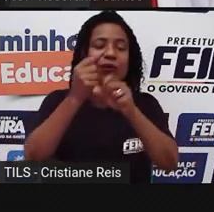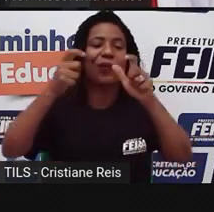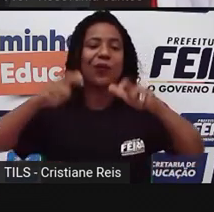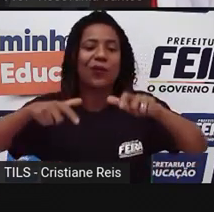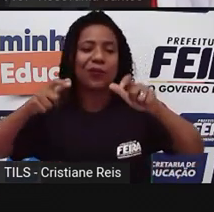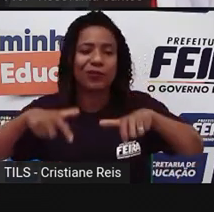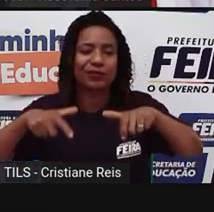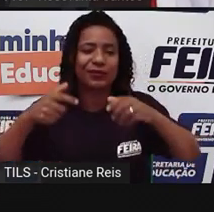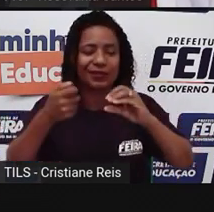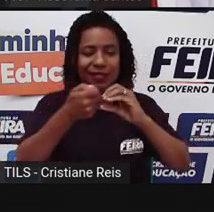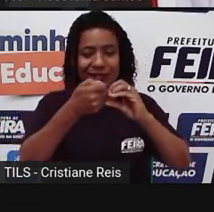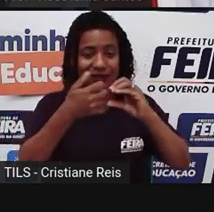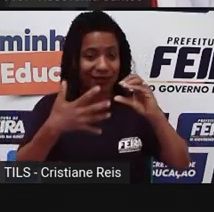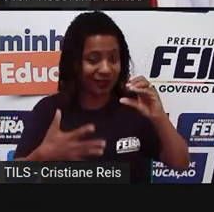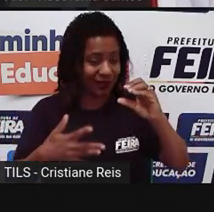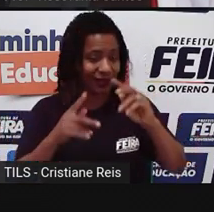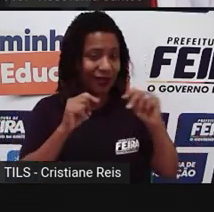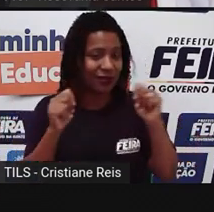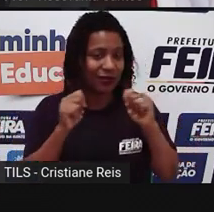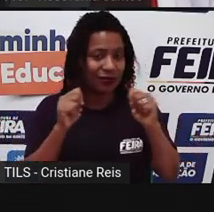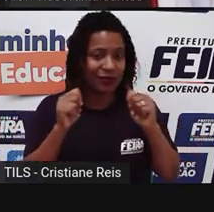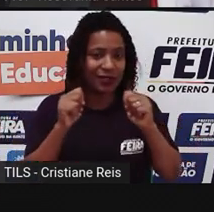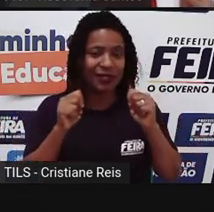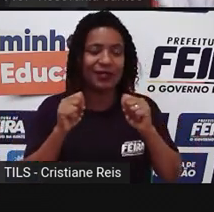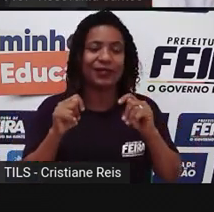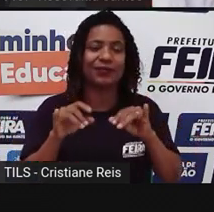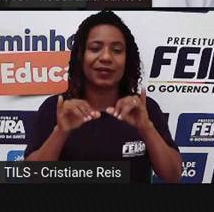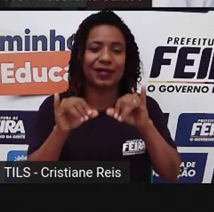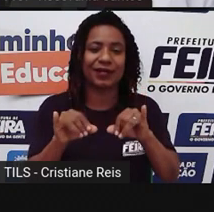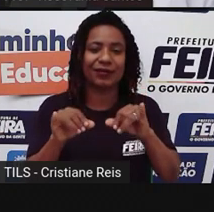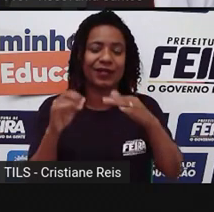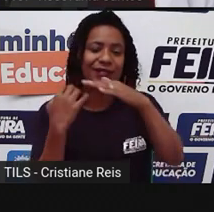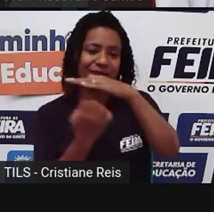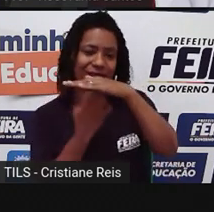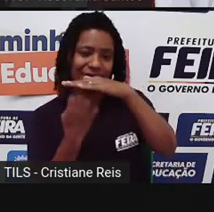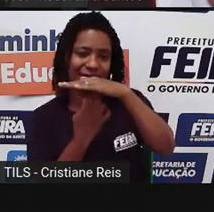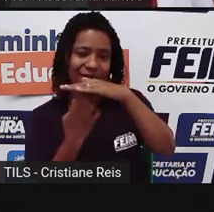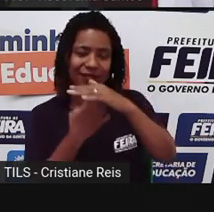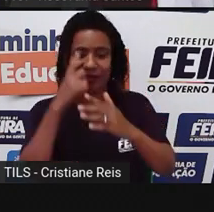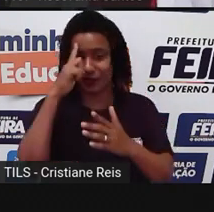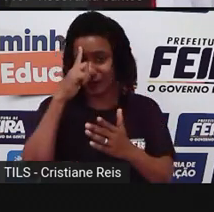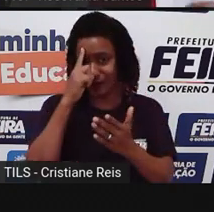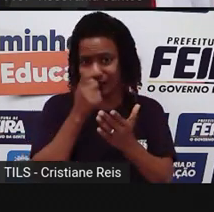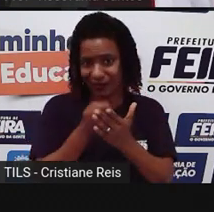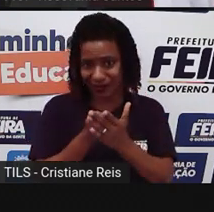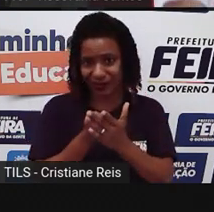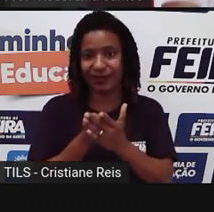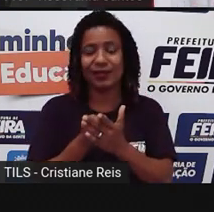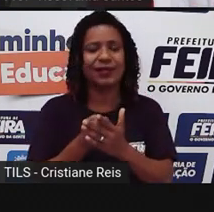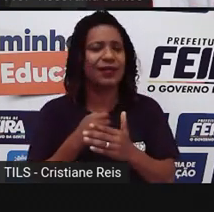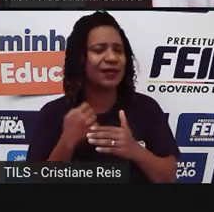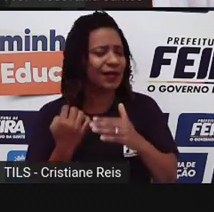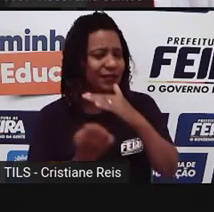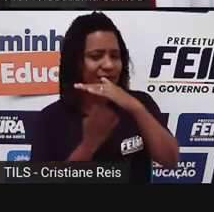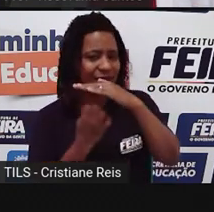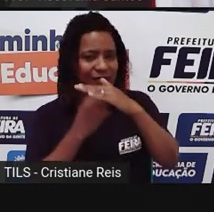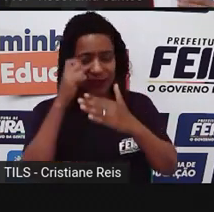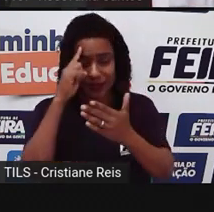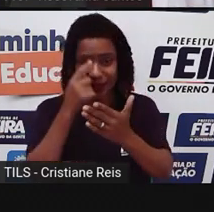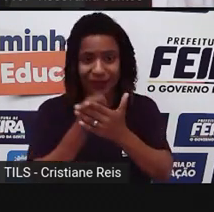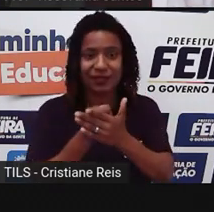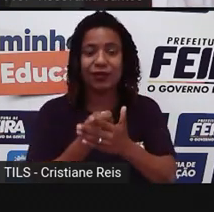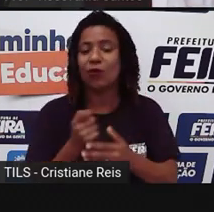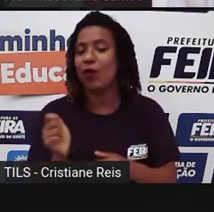característica da economia de mercado é que as empresas decidem isso, né? Então as empresas decidem o preço e as